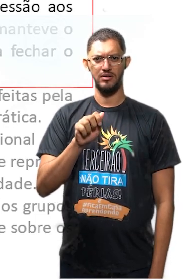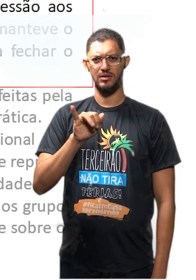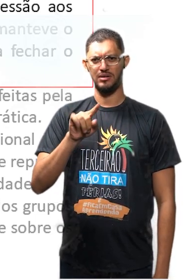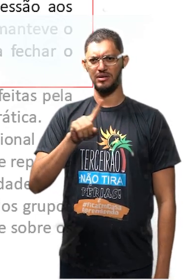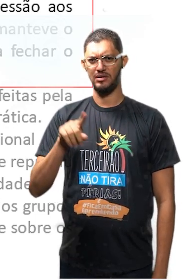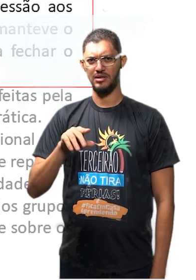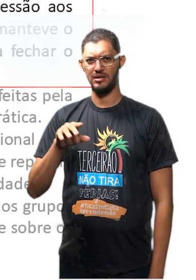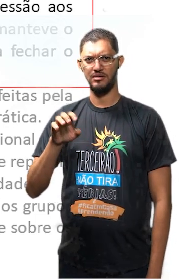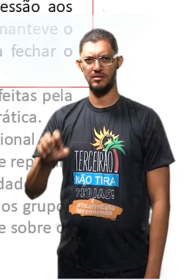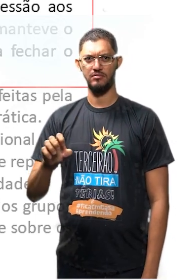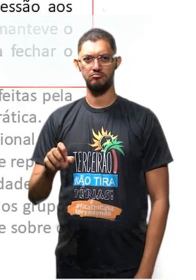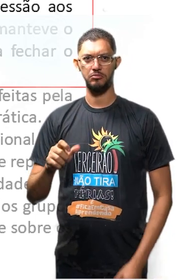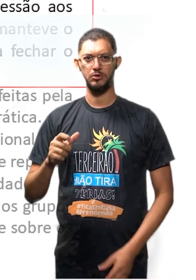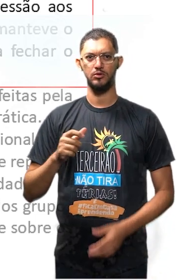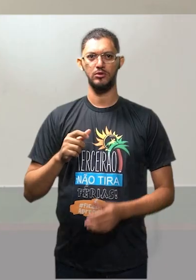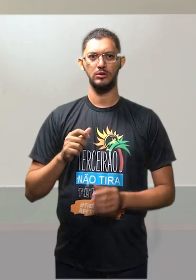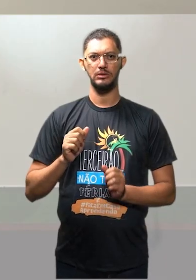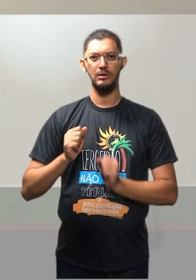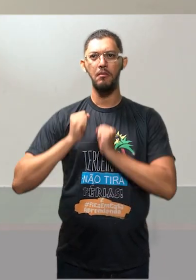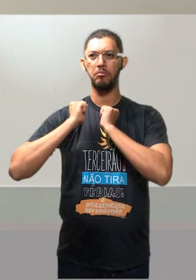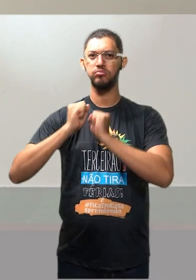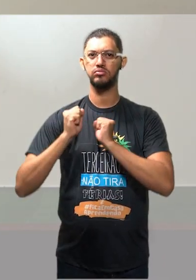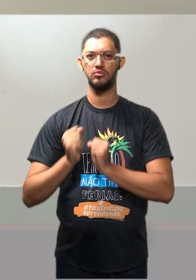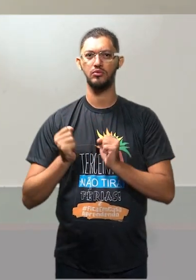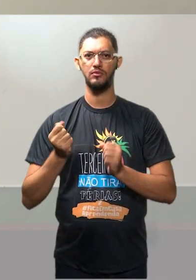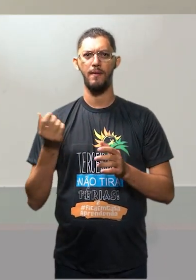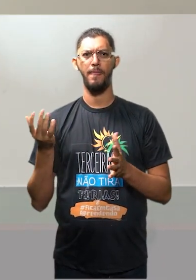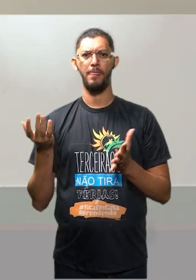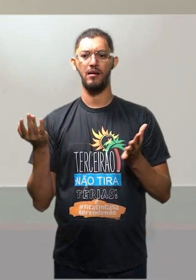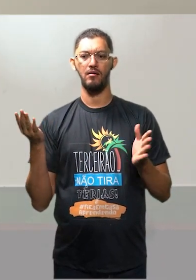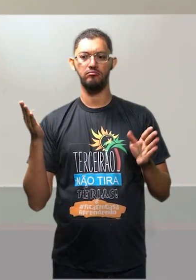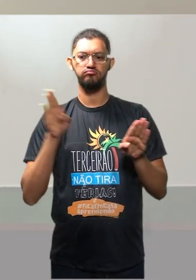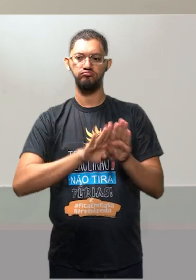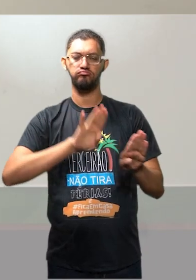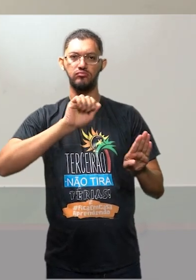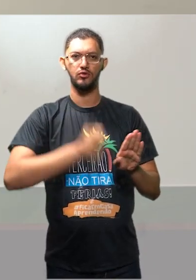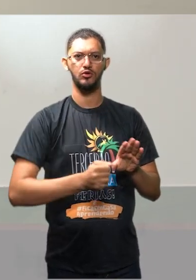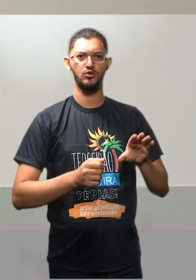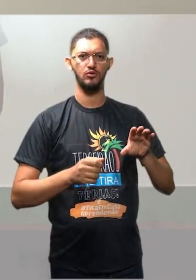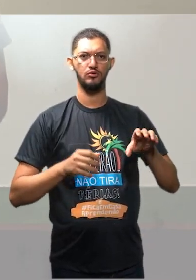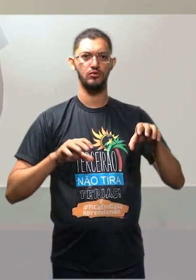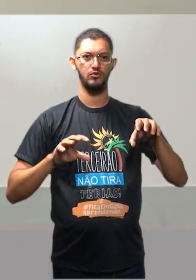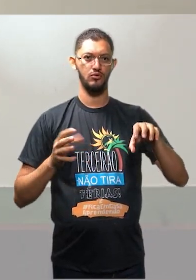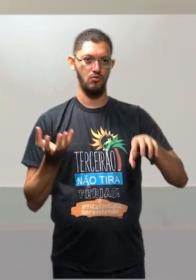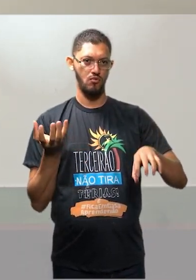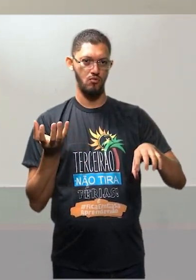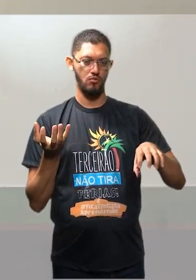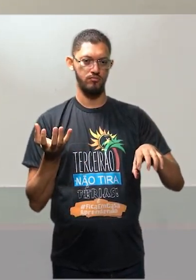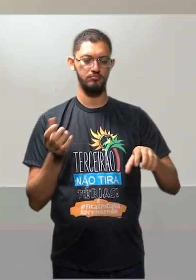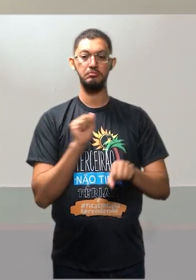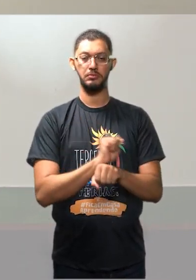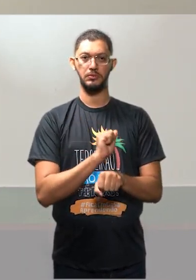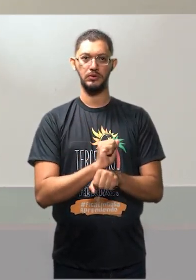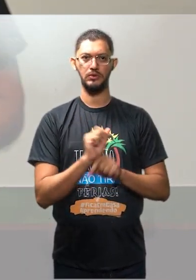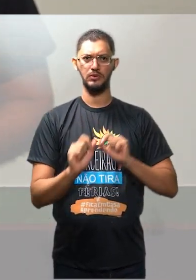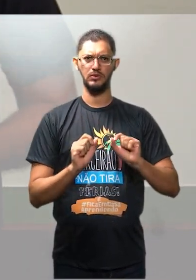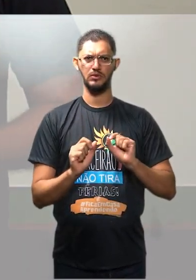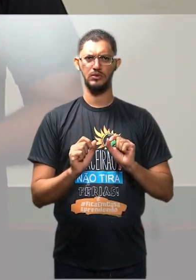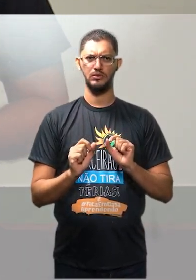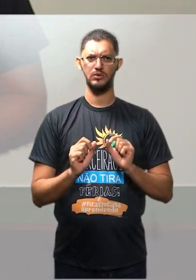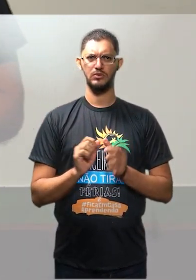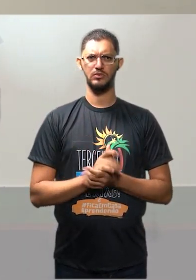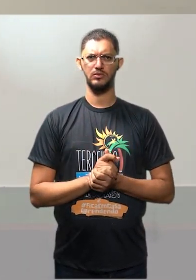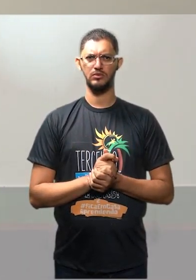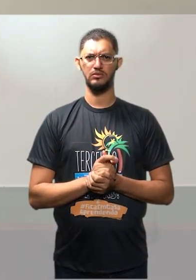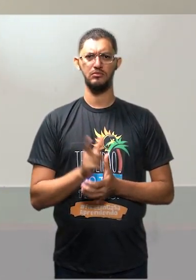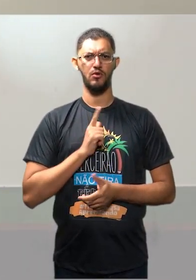poderes para fechar o congresso Uma vez perguntaram, pessoal, vou parar por aqui nessa questão, mas eu quero fechar só com um detalhe